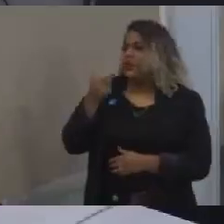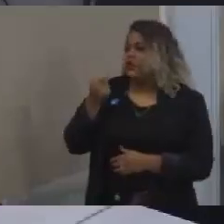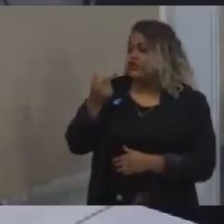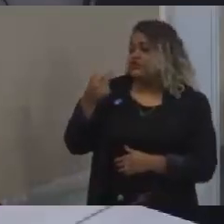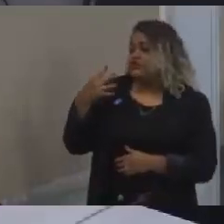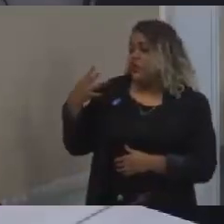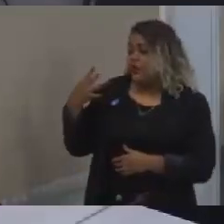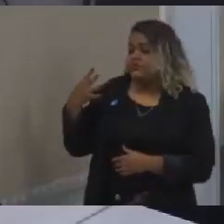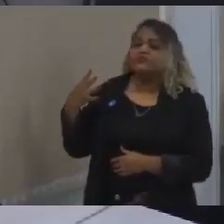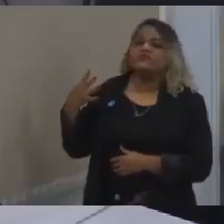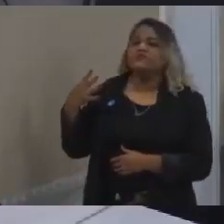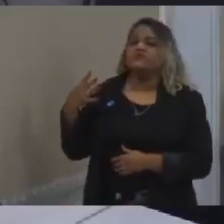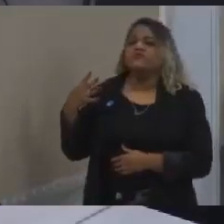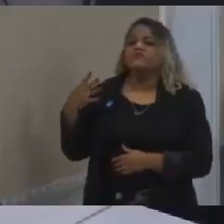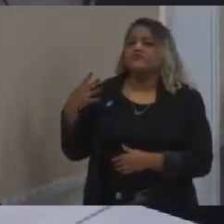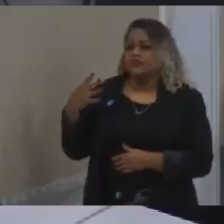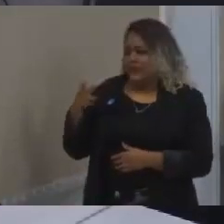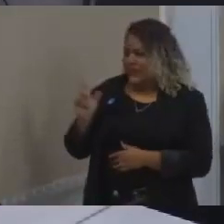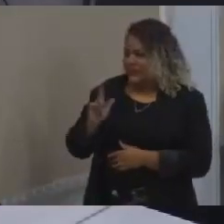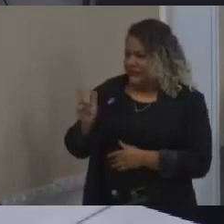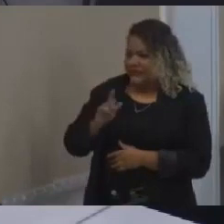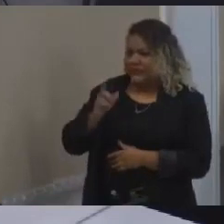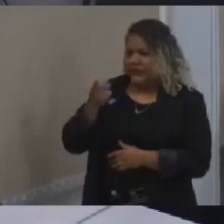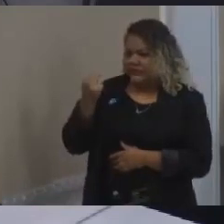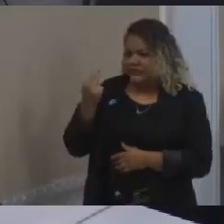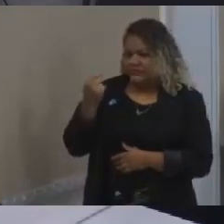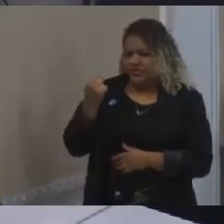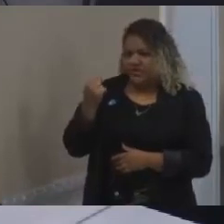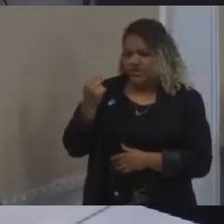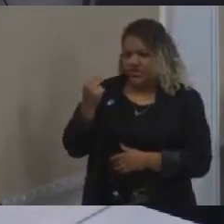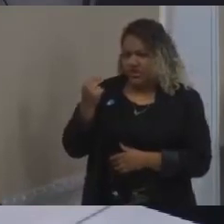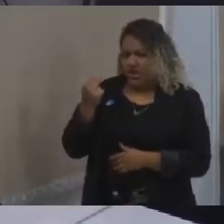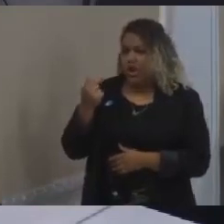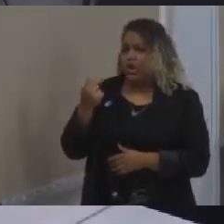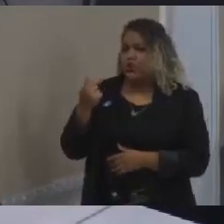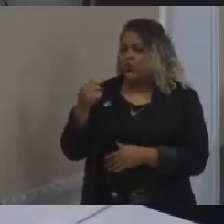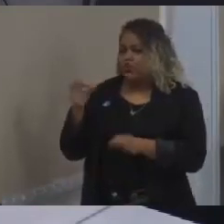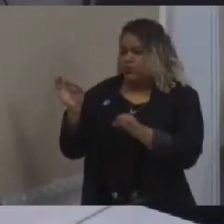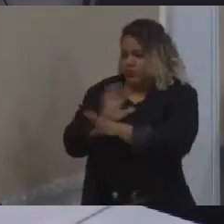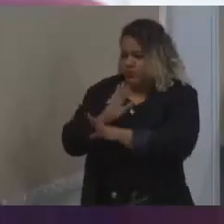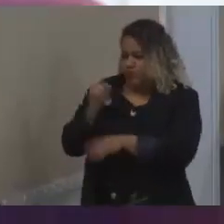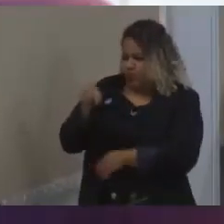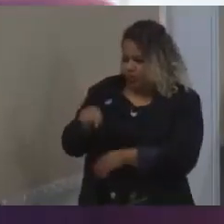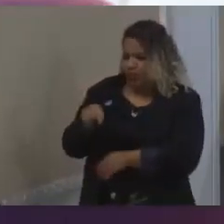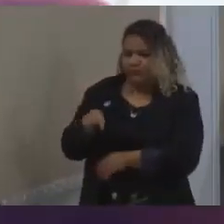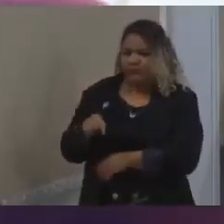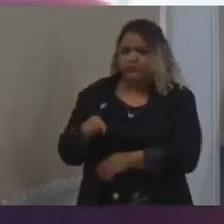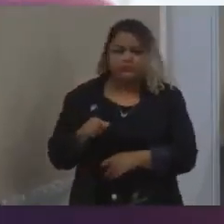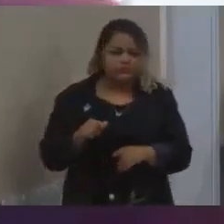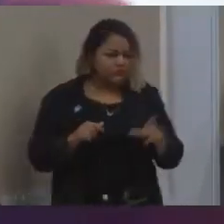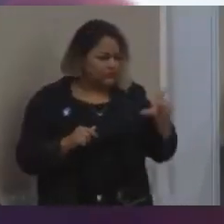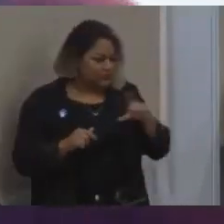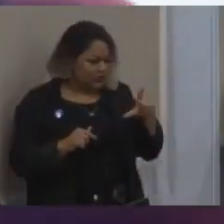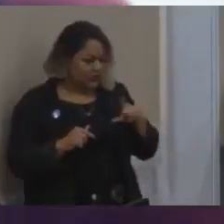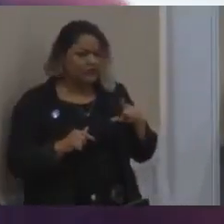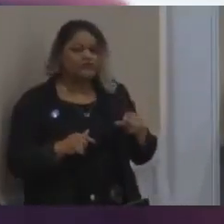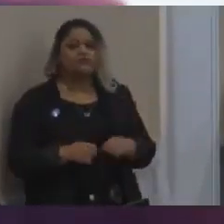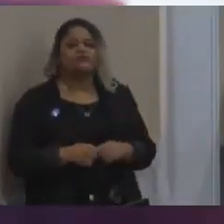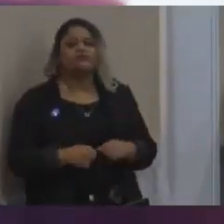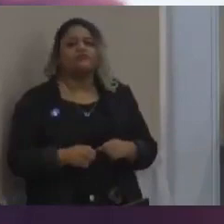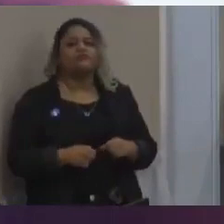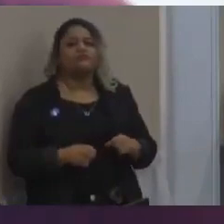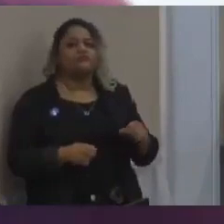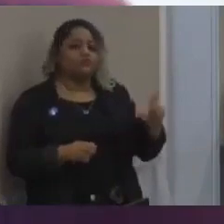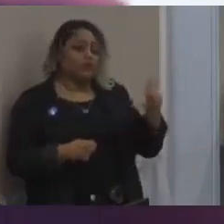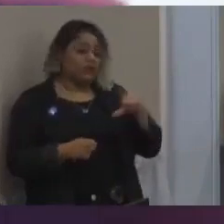2024. Tem recursos provisionados nessa rubrica, senhor Bruno? Tem, tem. A gente provisionou